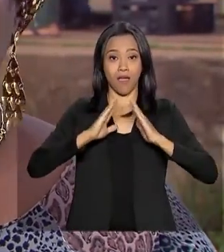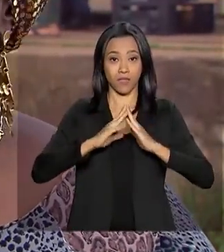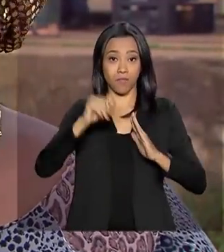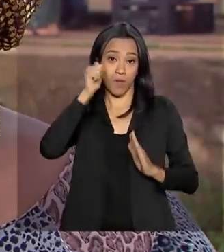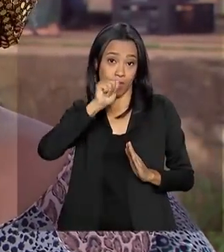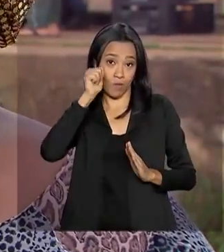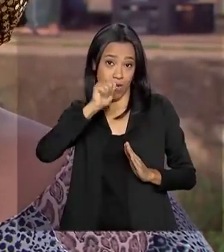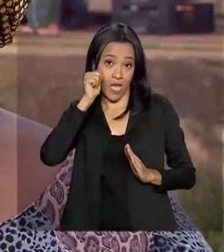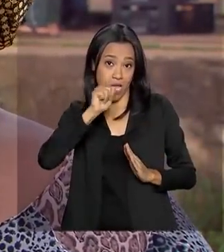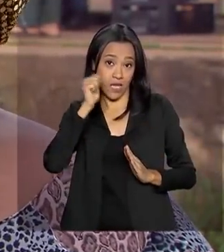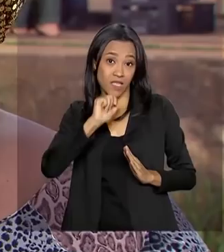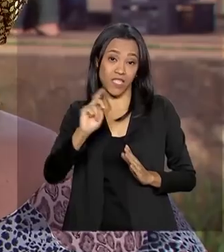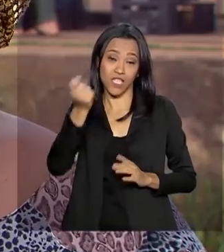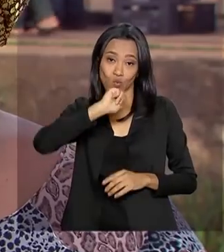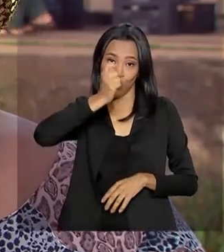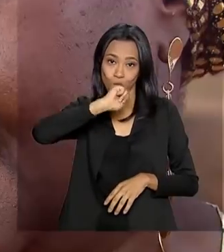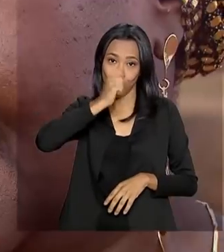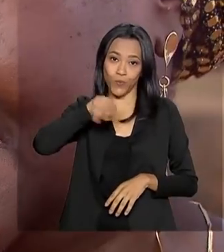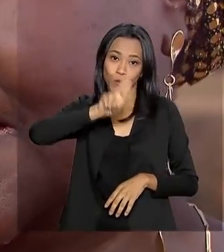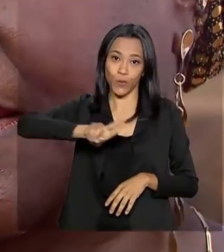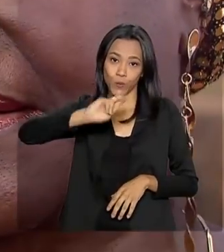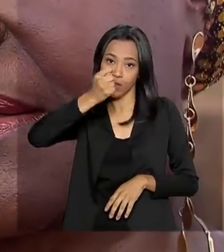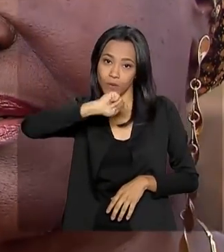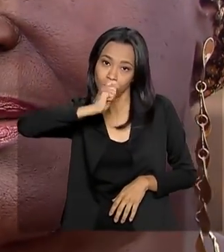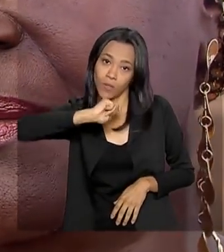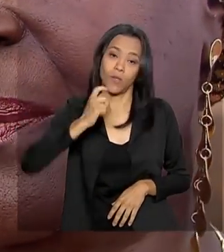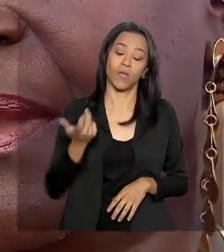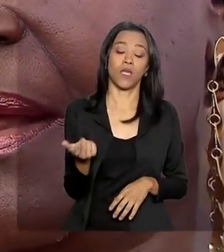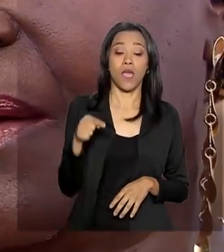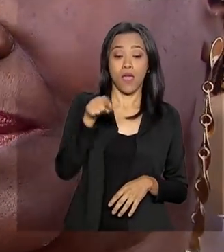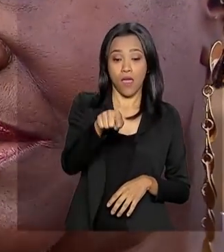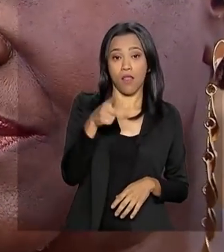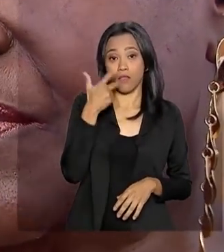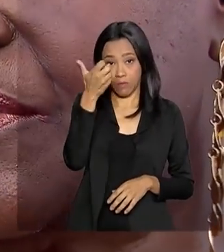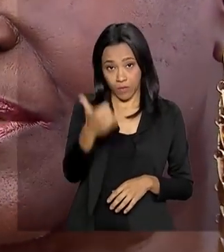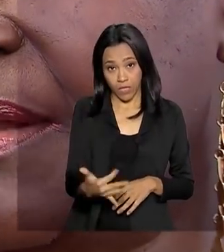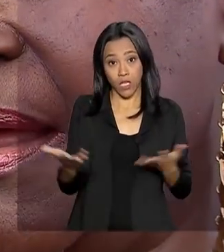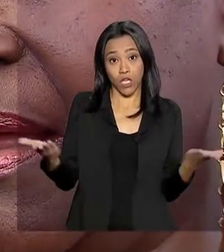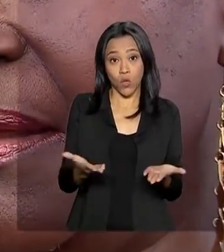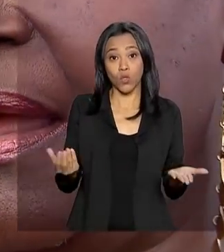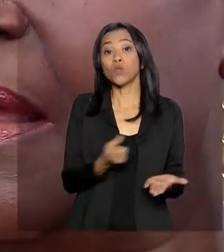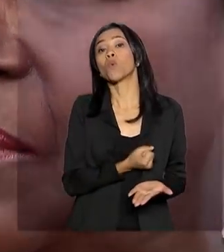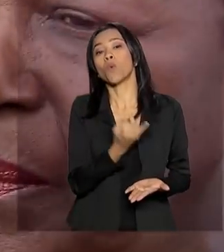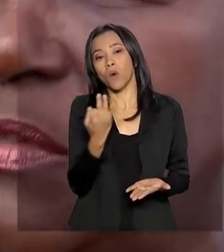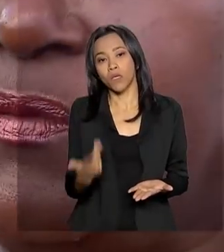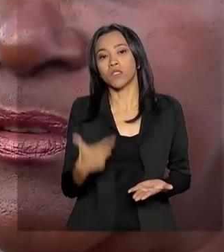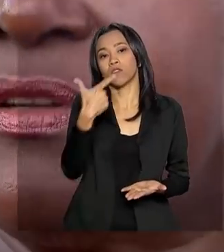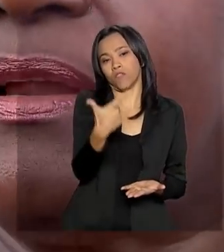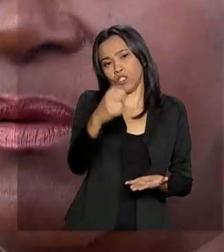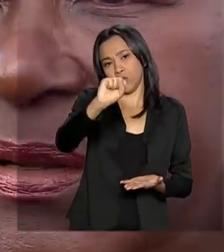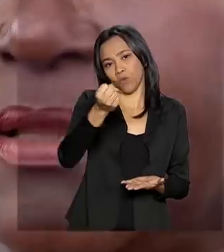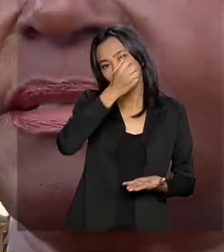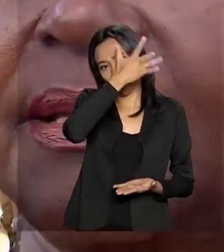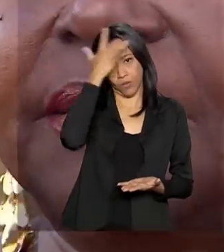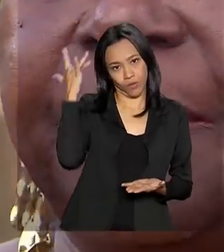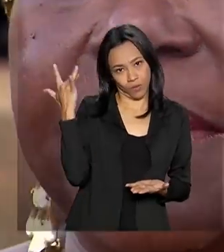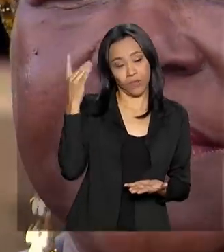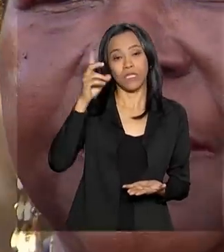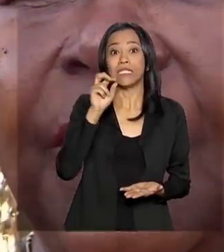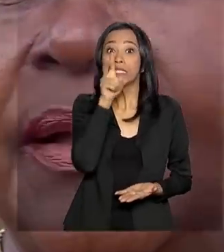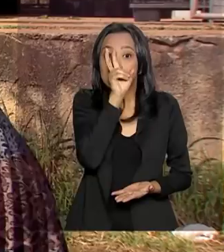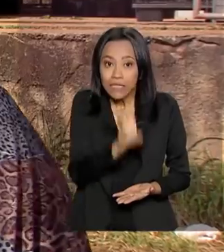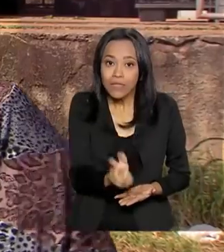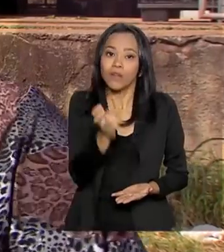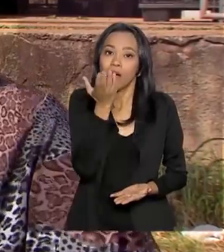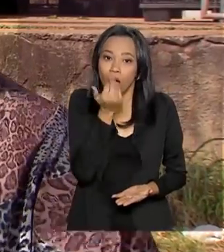para mulheres com dependência química. Ela diz que hoje atende a 28 internas e tem que dar conta de cinco refeições